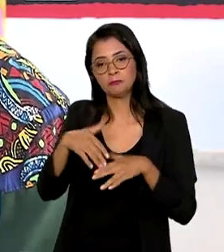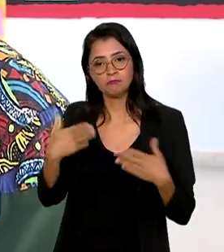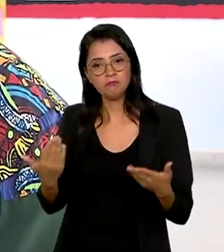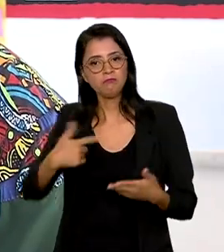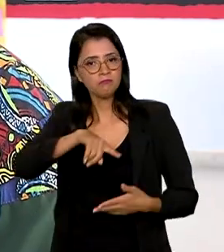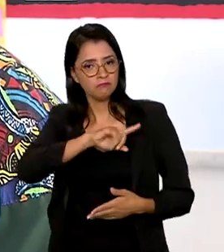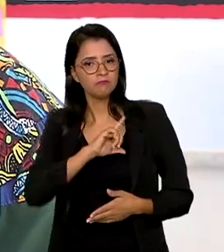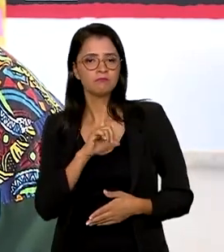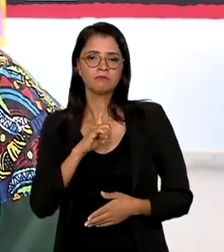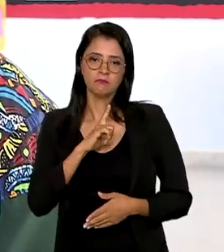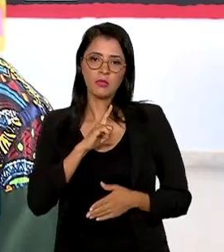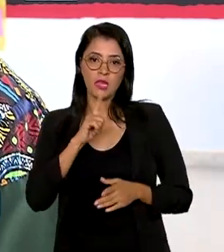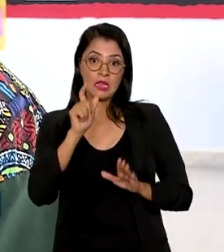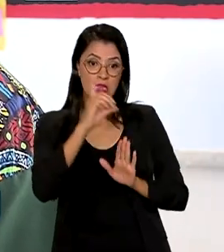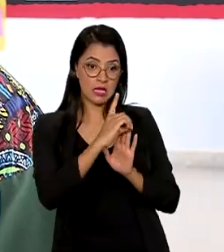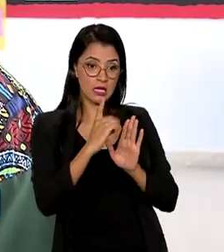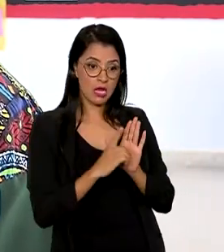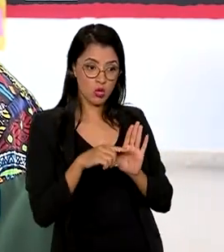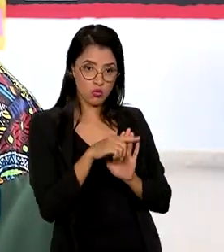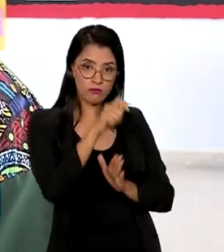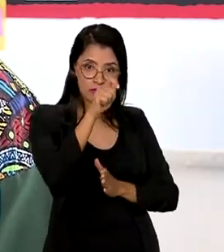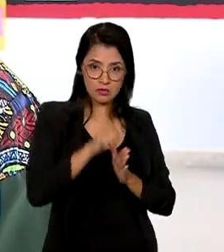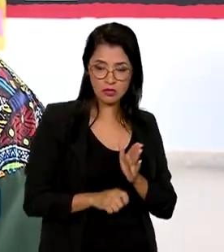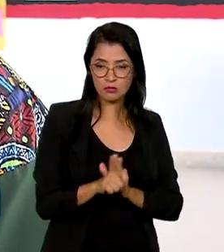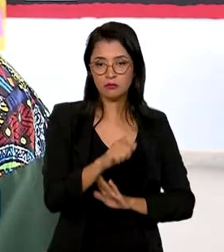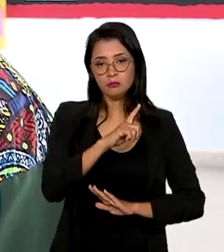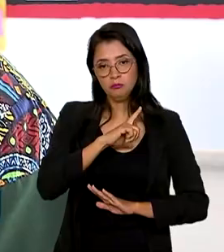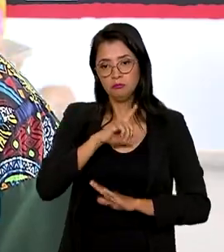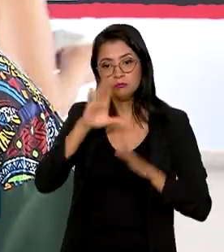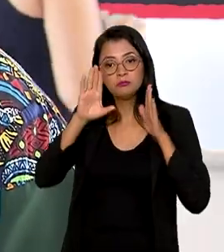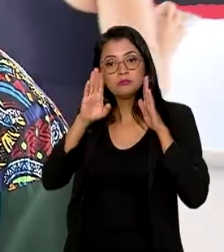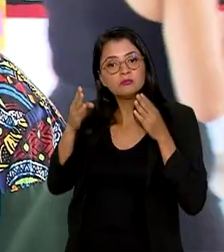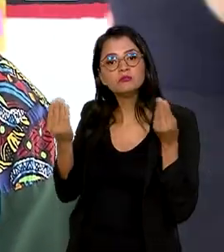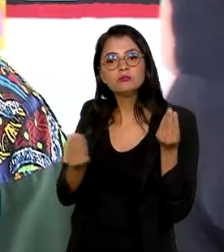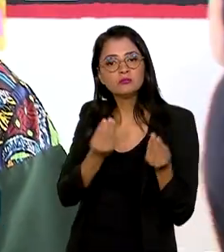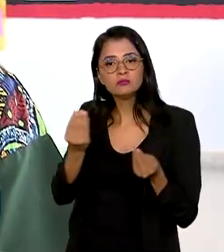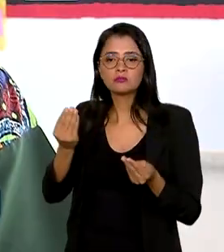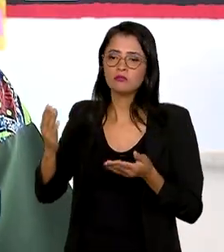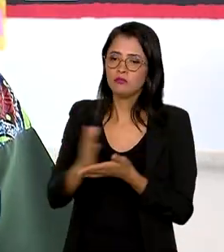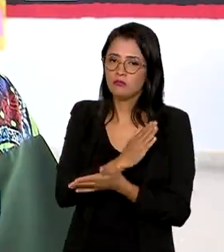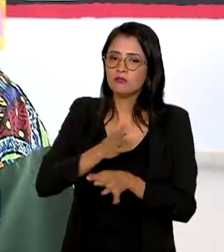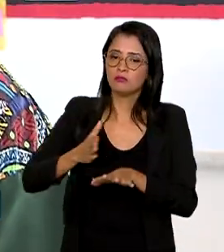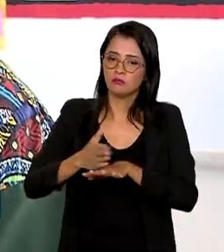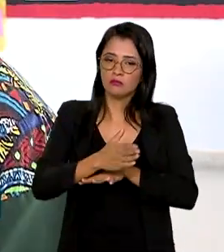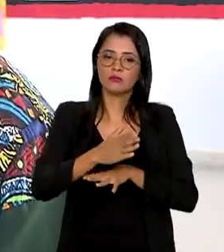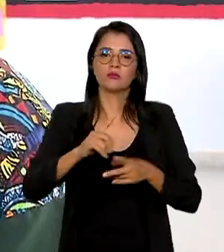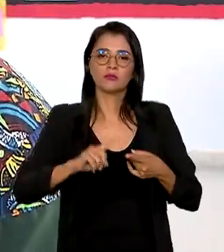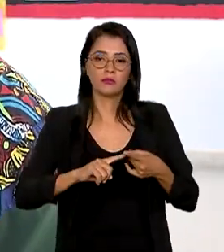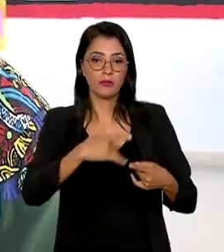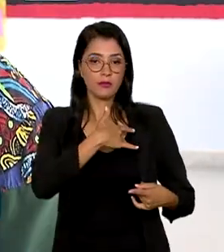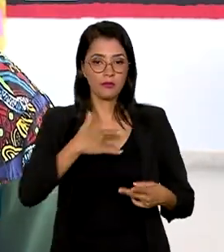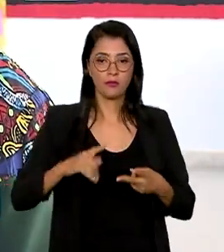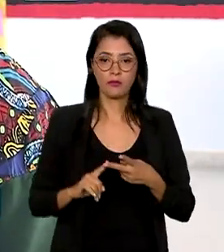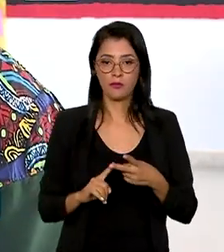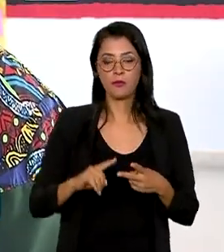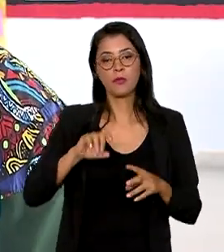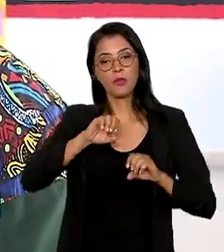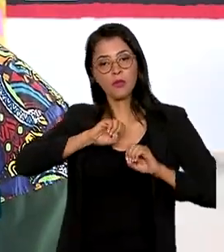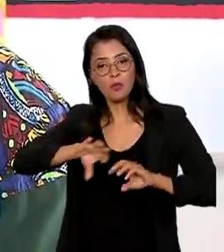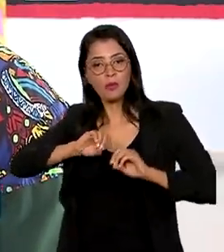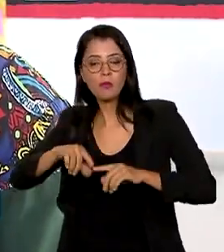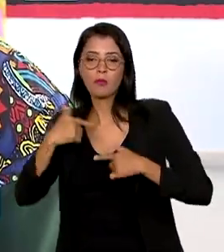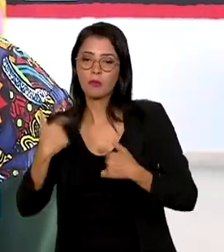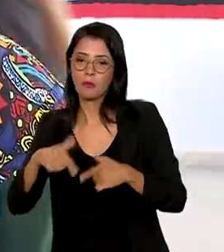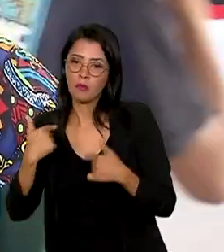gente tem, através desse decreto, gente prioriza alguns eixos como saúde, educação, trabalho,